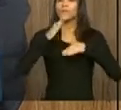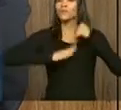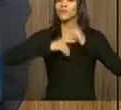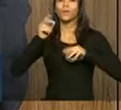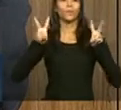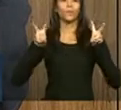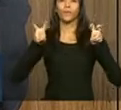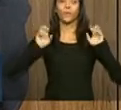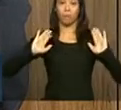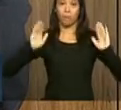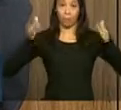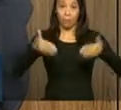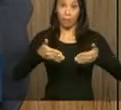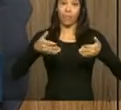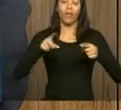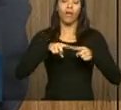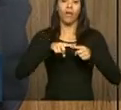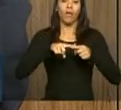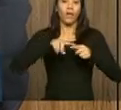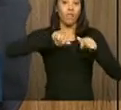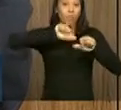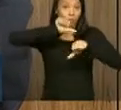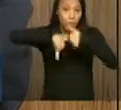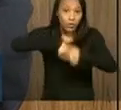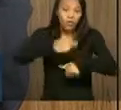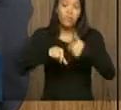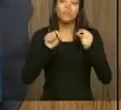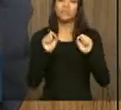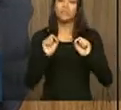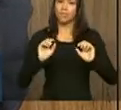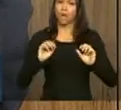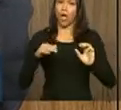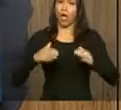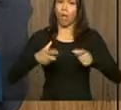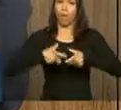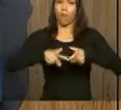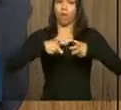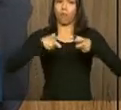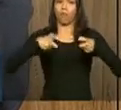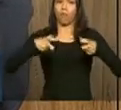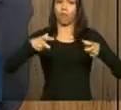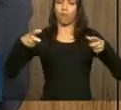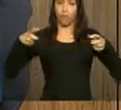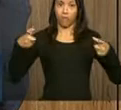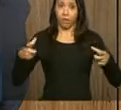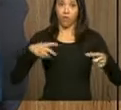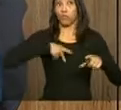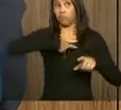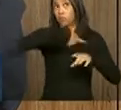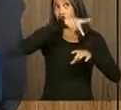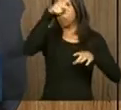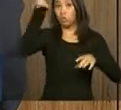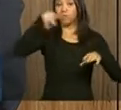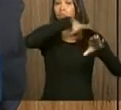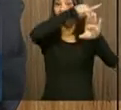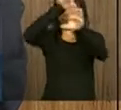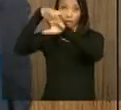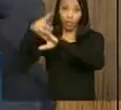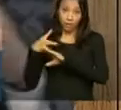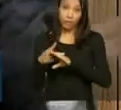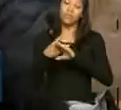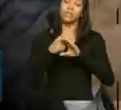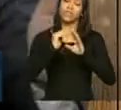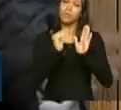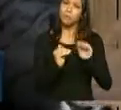na área de oferta, ou seja, mudanças que aumentem o crescimento potencial dos países e, portanto, gerem esse crescimento adicional.